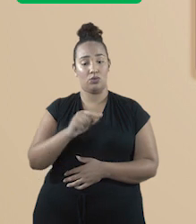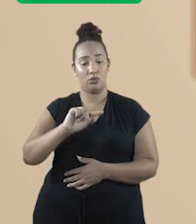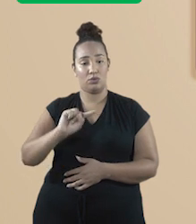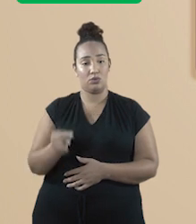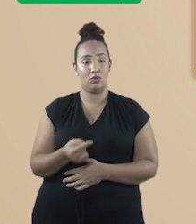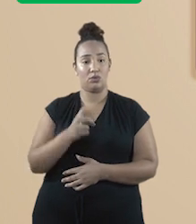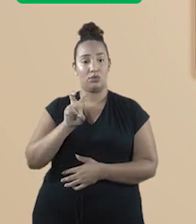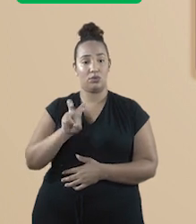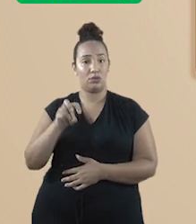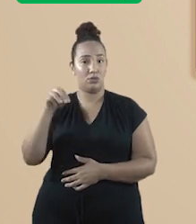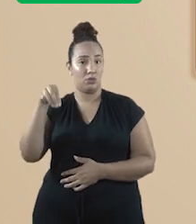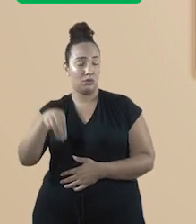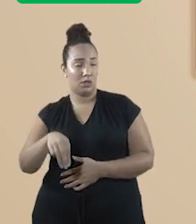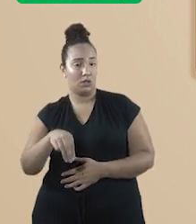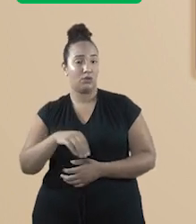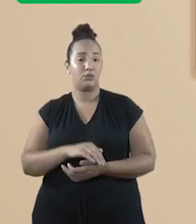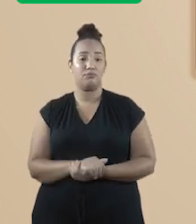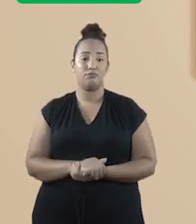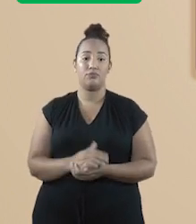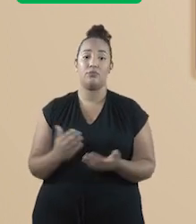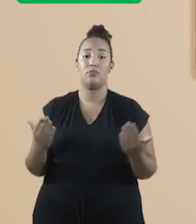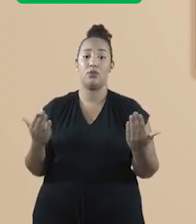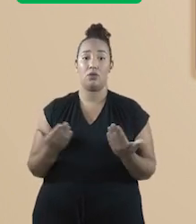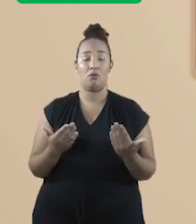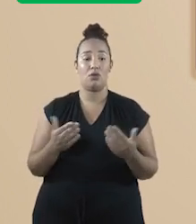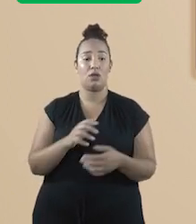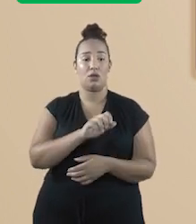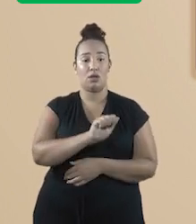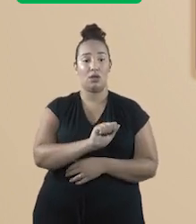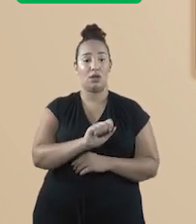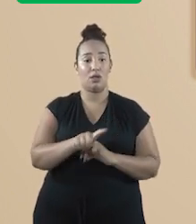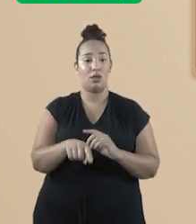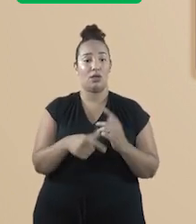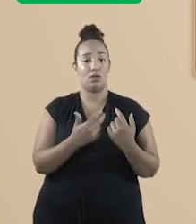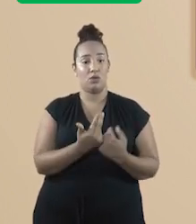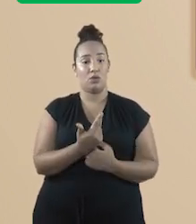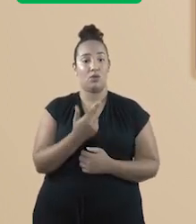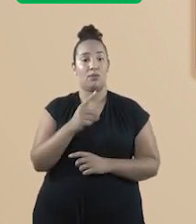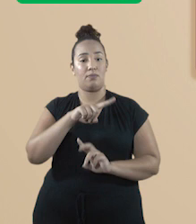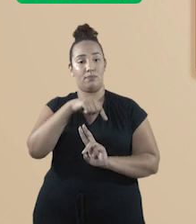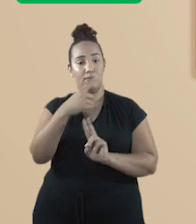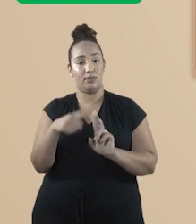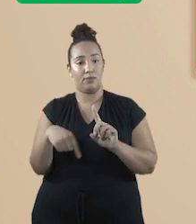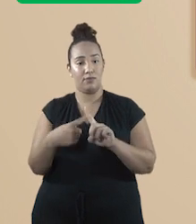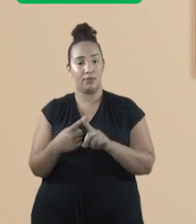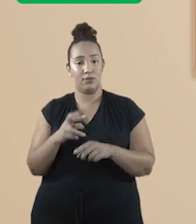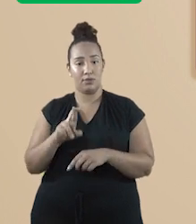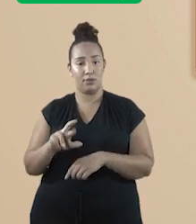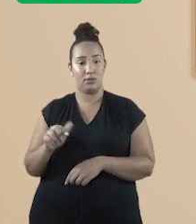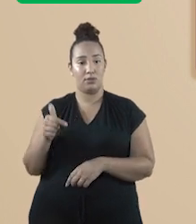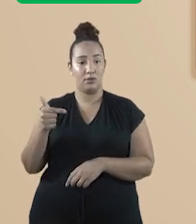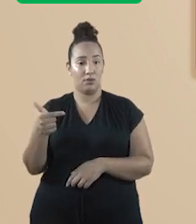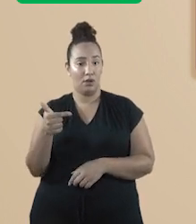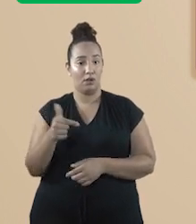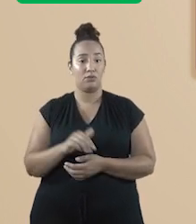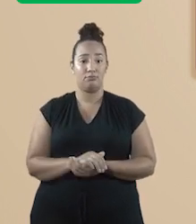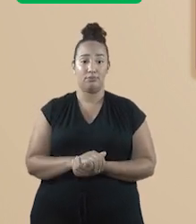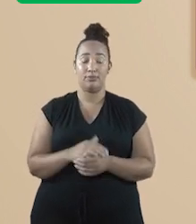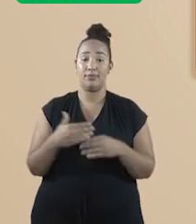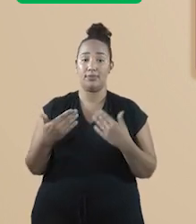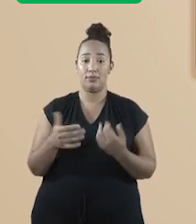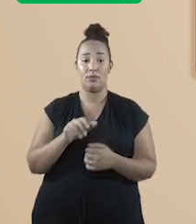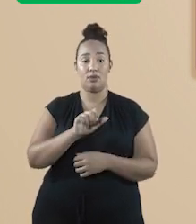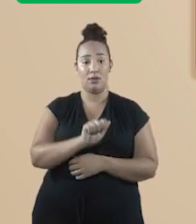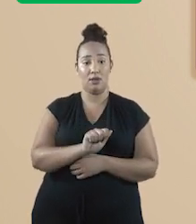Agora, A é igual a π vezes r². Então, A é igual a π vezes